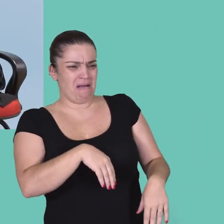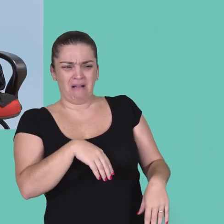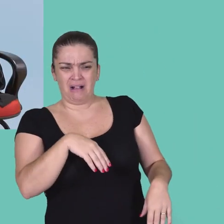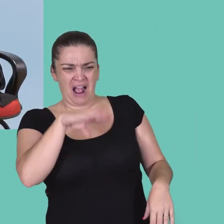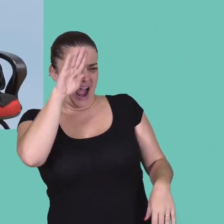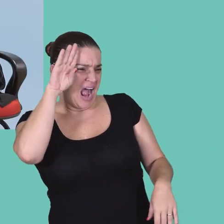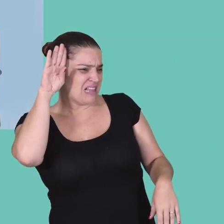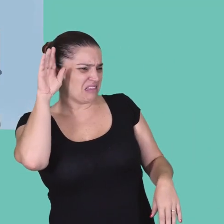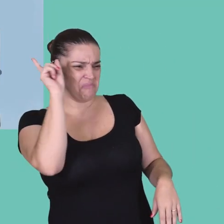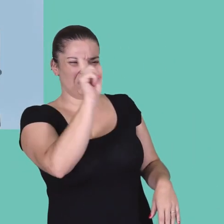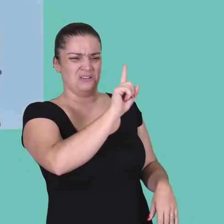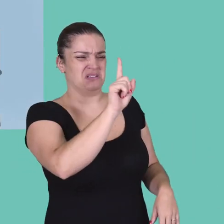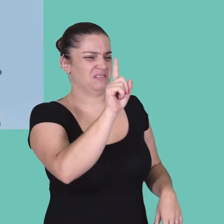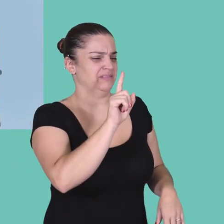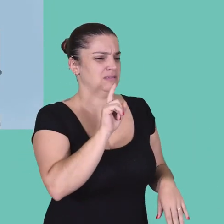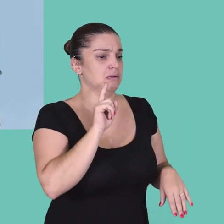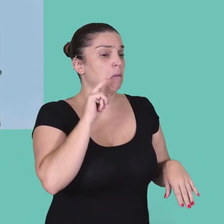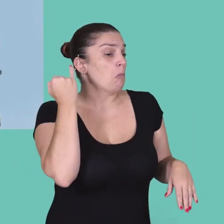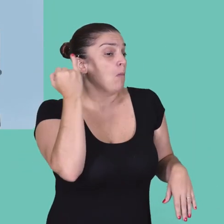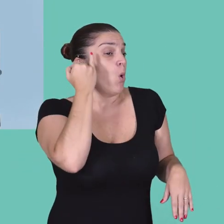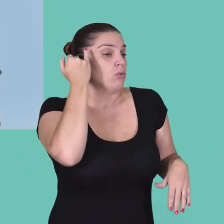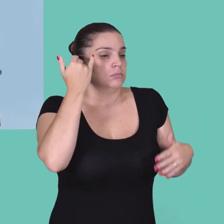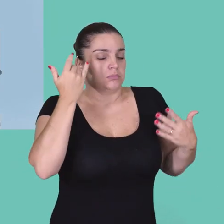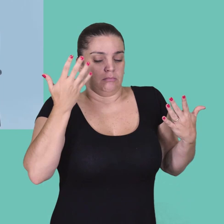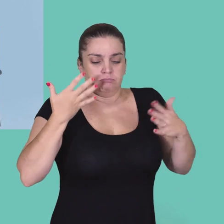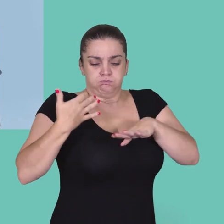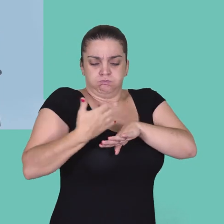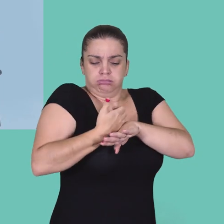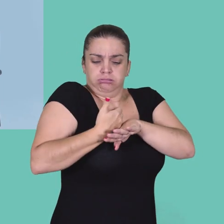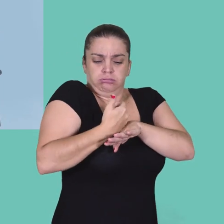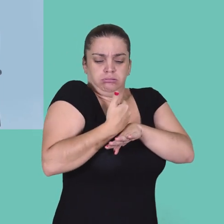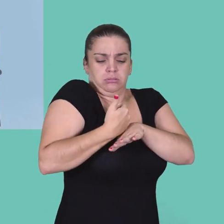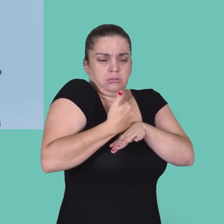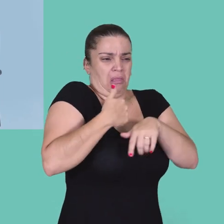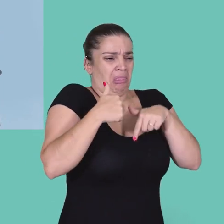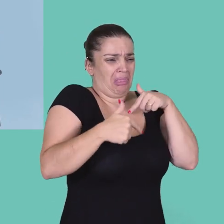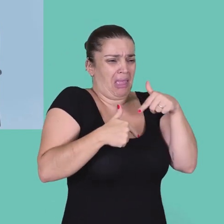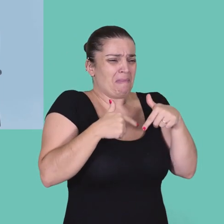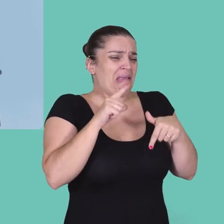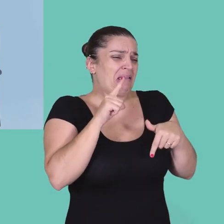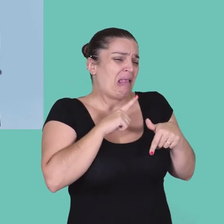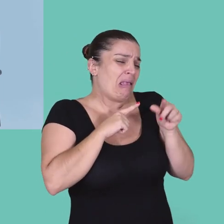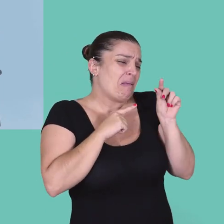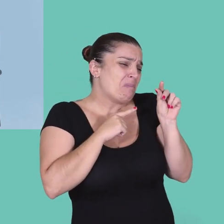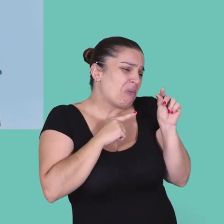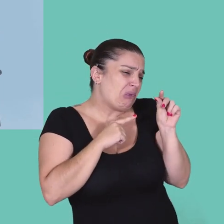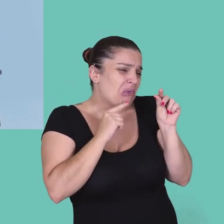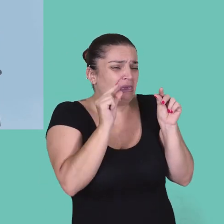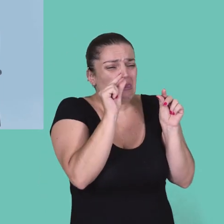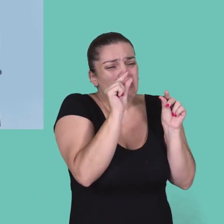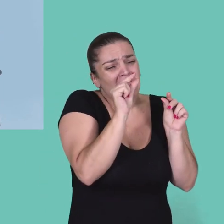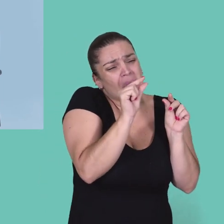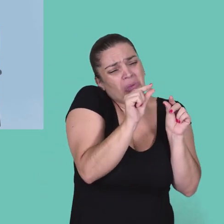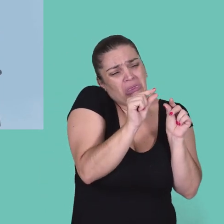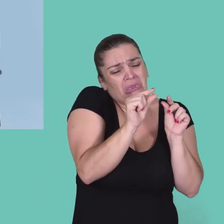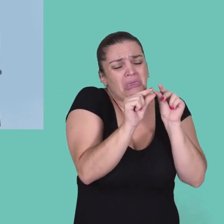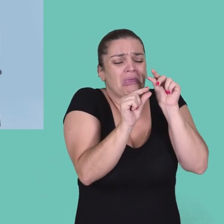existe na academia. O que importa é o teu talento e o teu trabalho. Tem pequenas